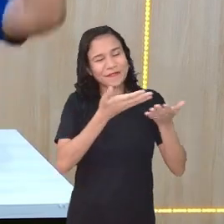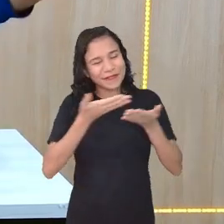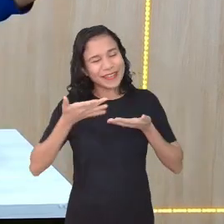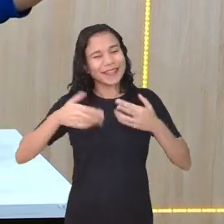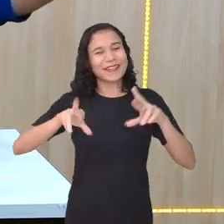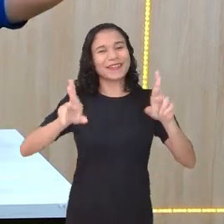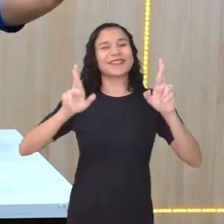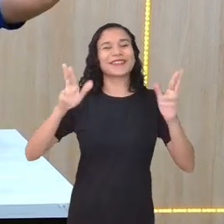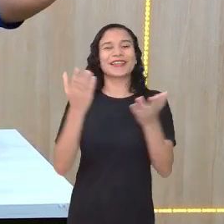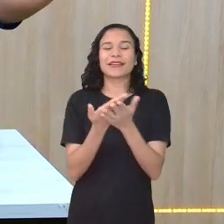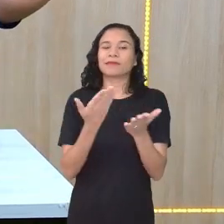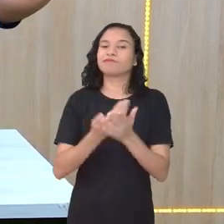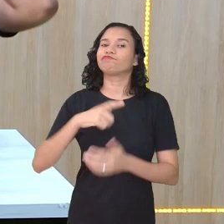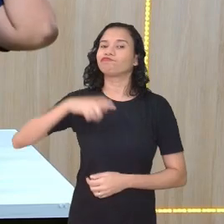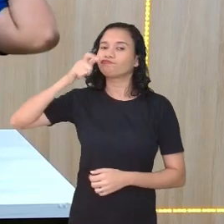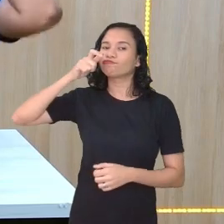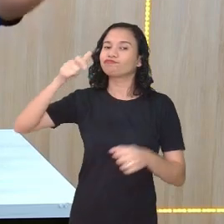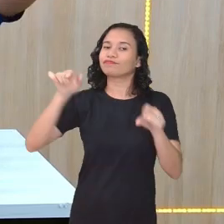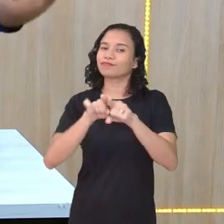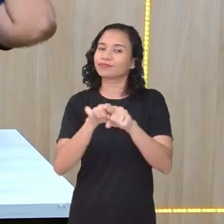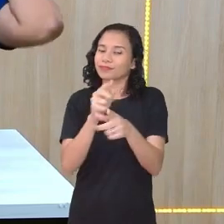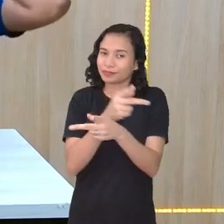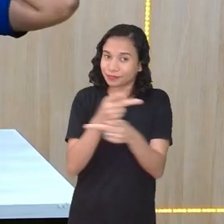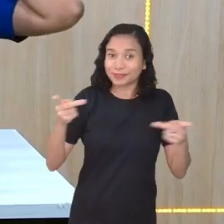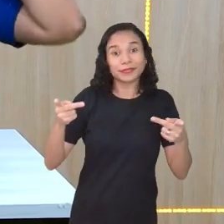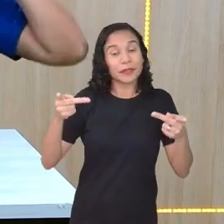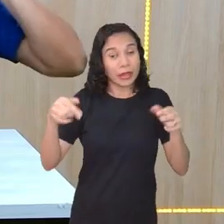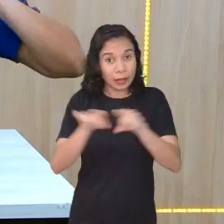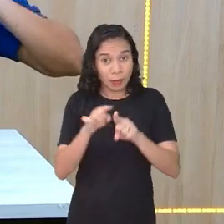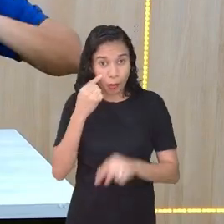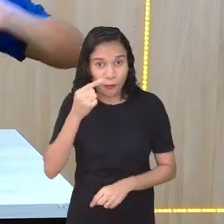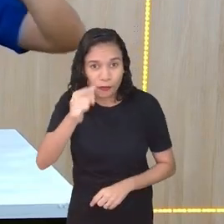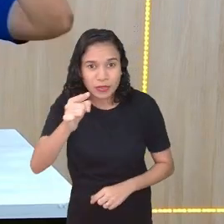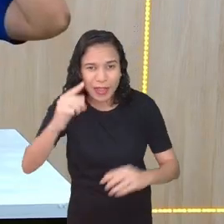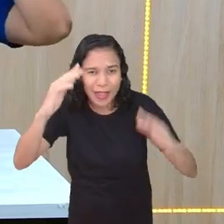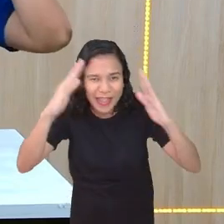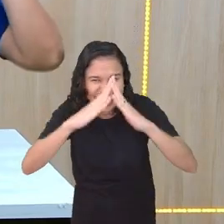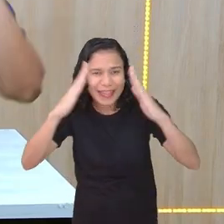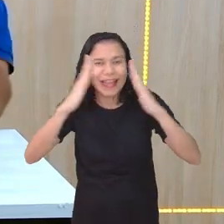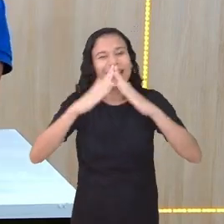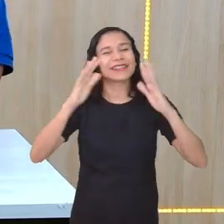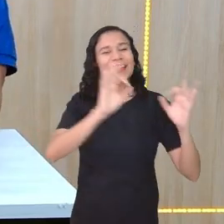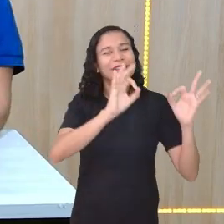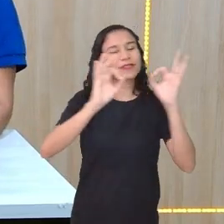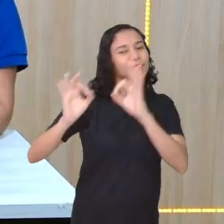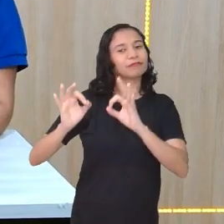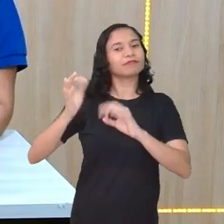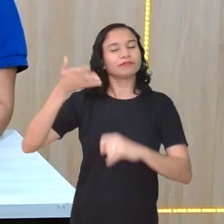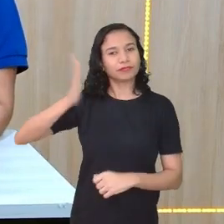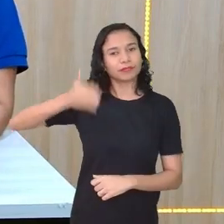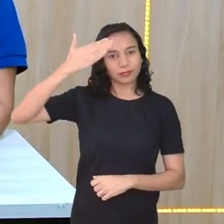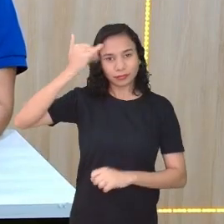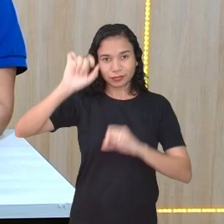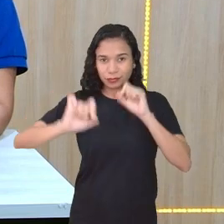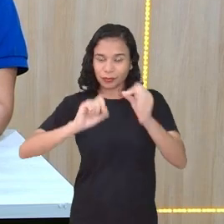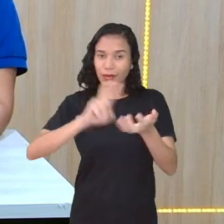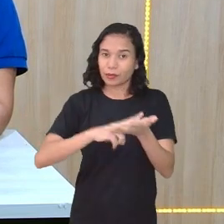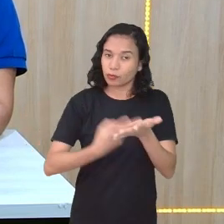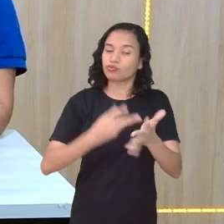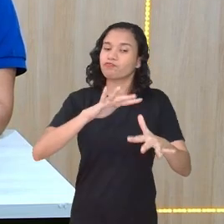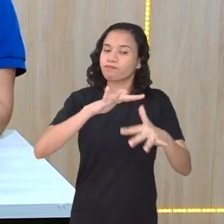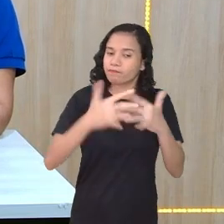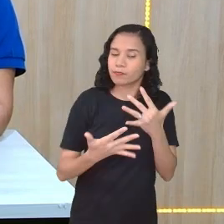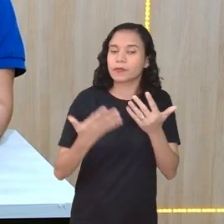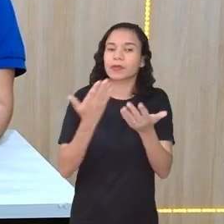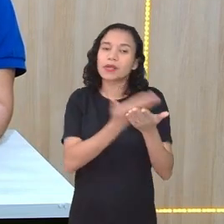Helena, espero que essa aula seja interessante para você e para você que está aí de casa, né? Como vocês sabem, a tradução para Libras